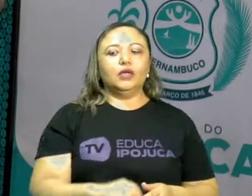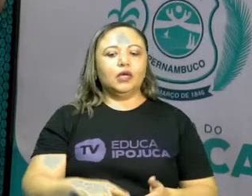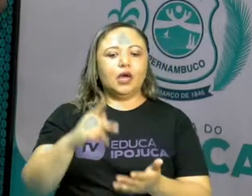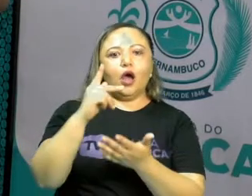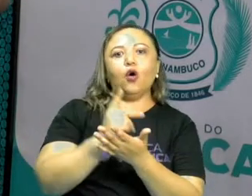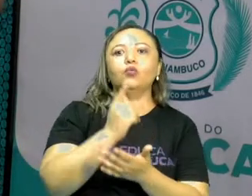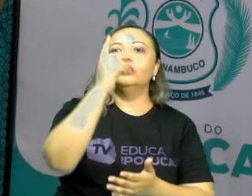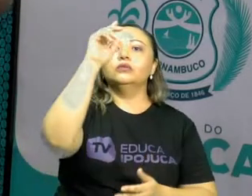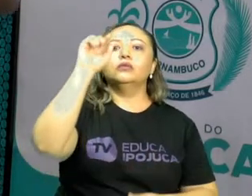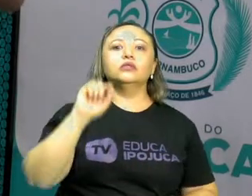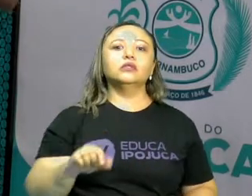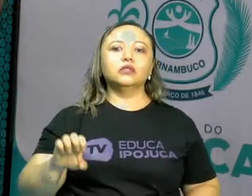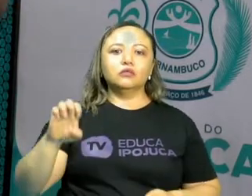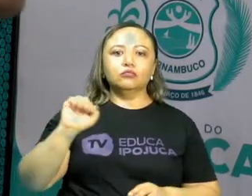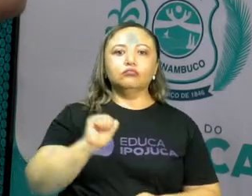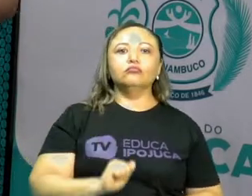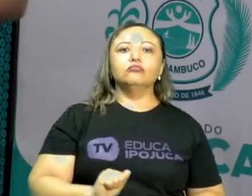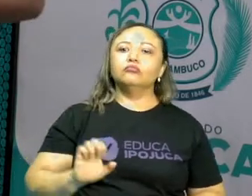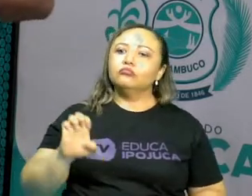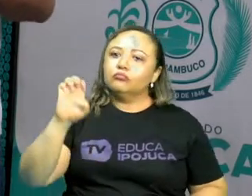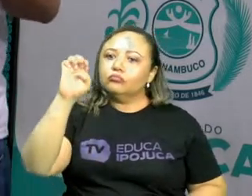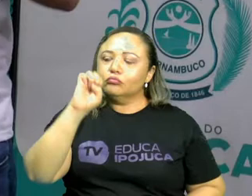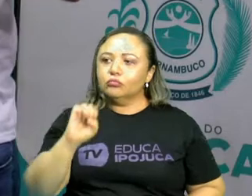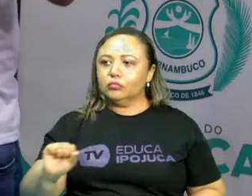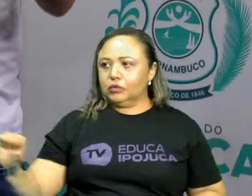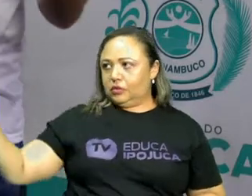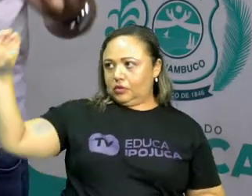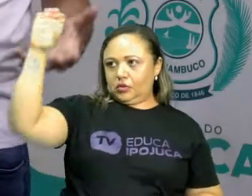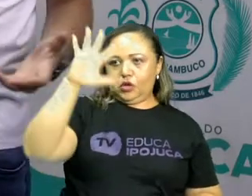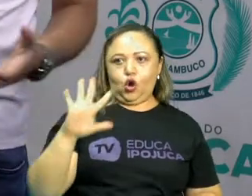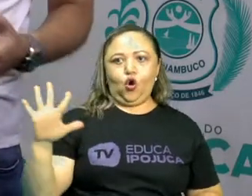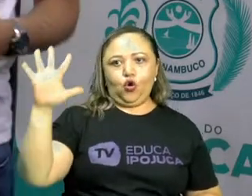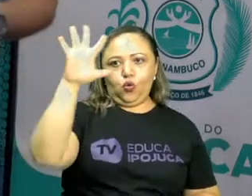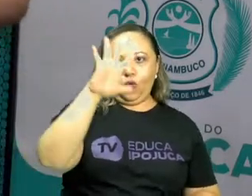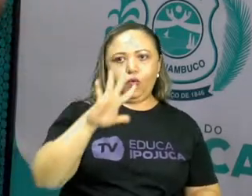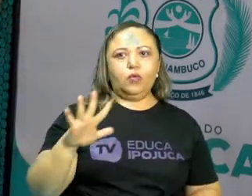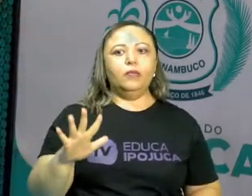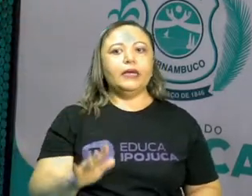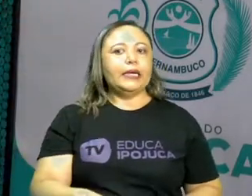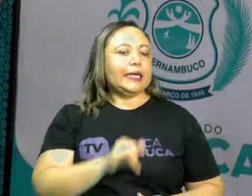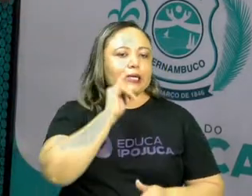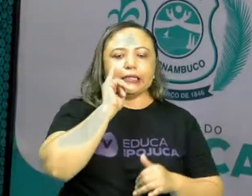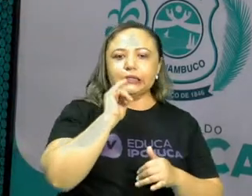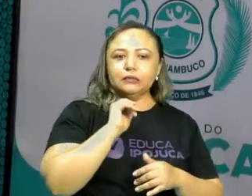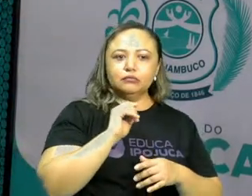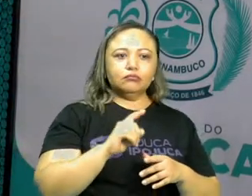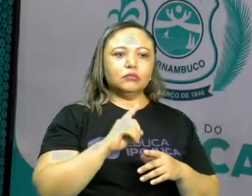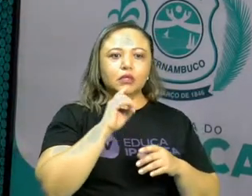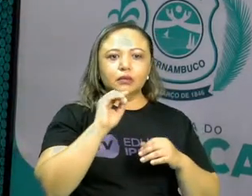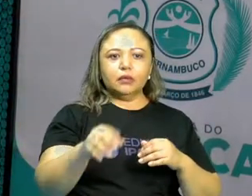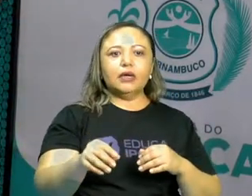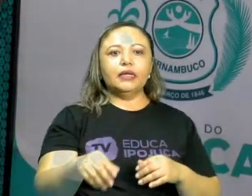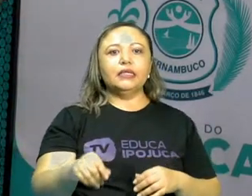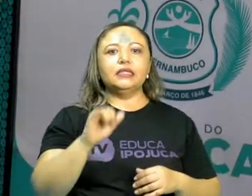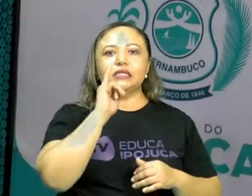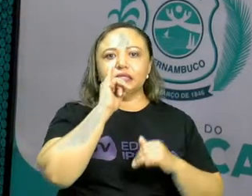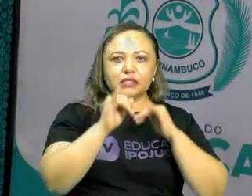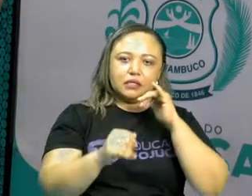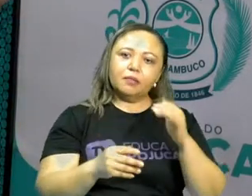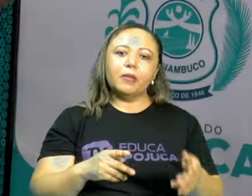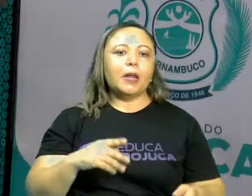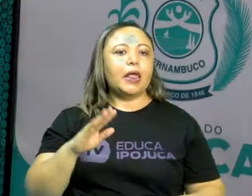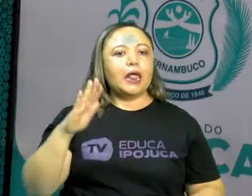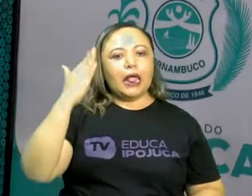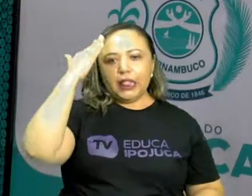Idade Moderna e que ele defendia os ideais da razão, sobre a razão para a compreensão do